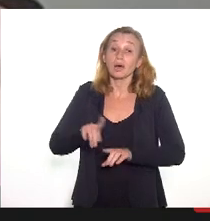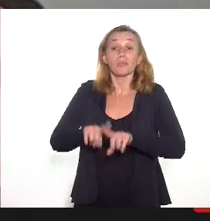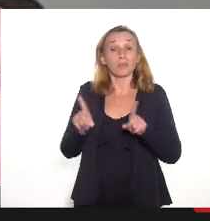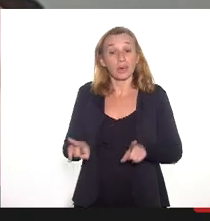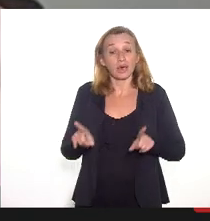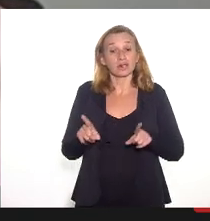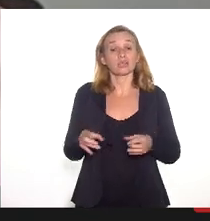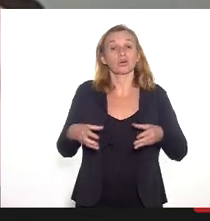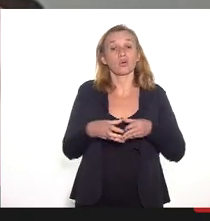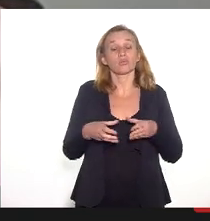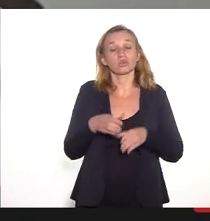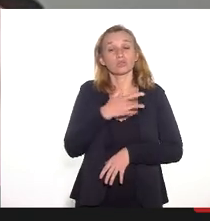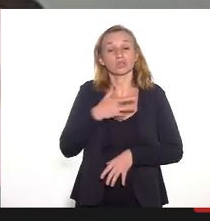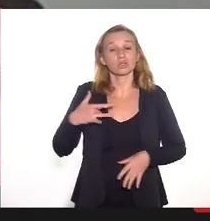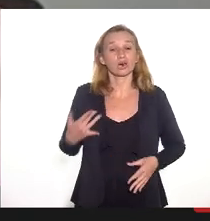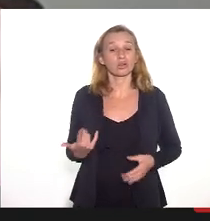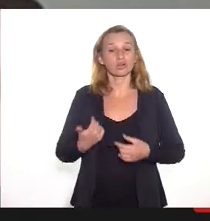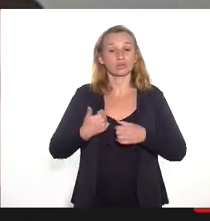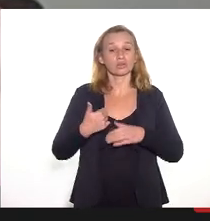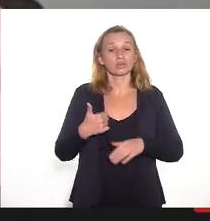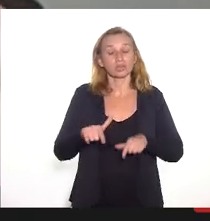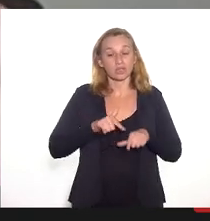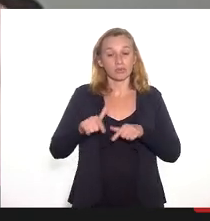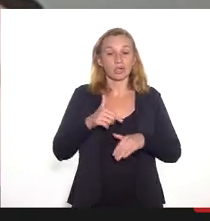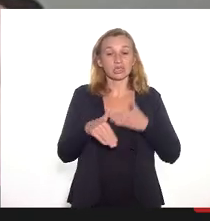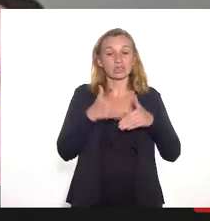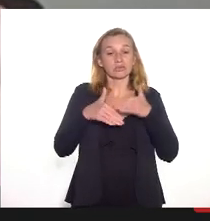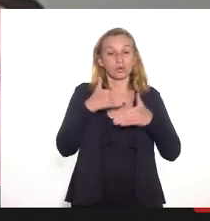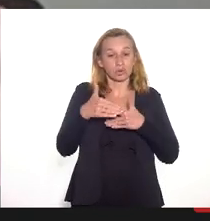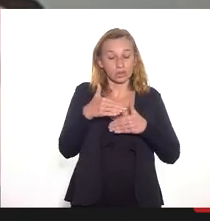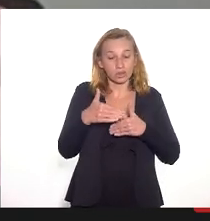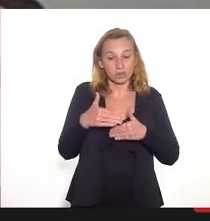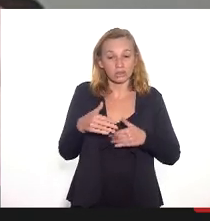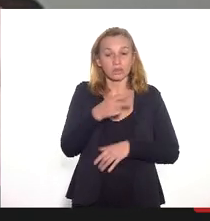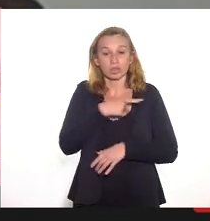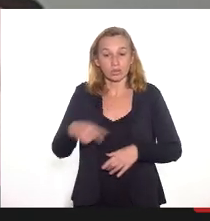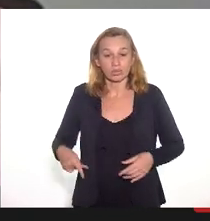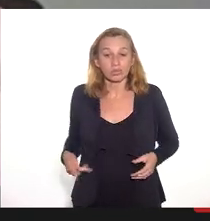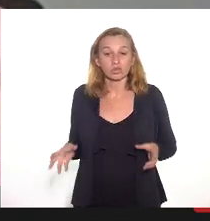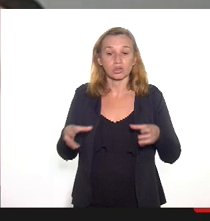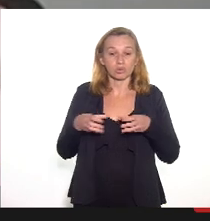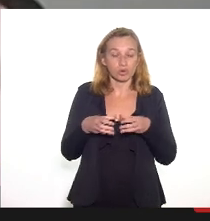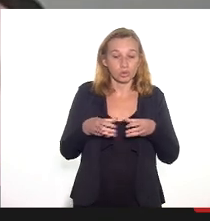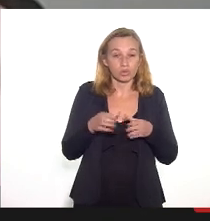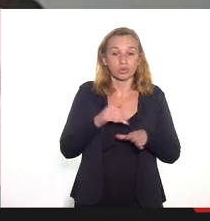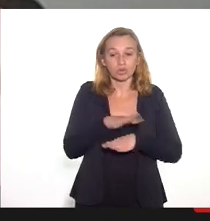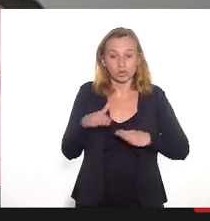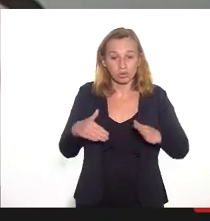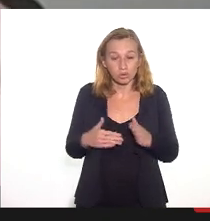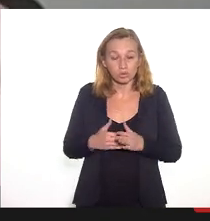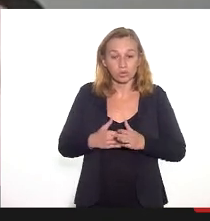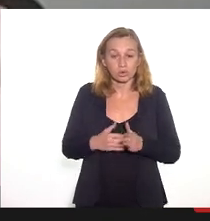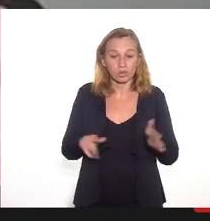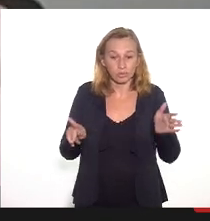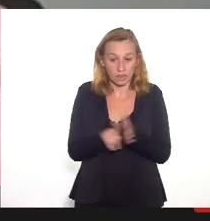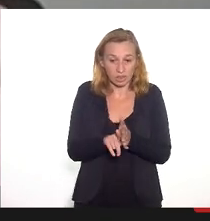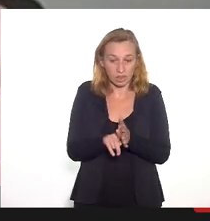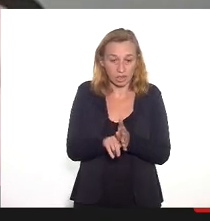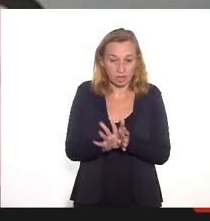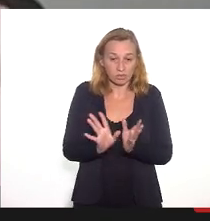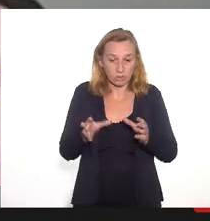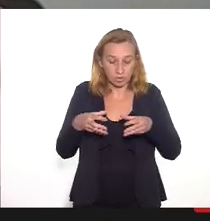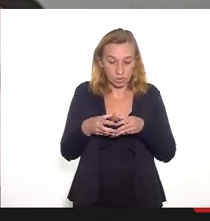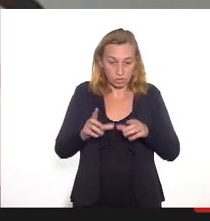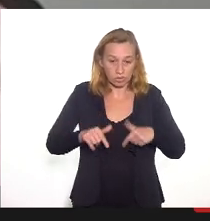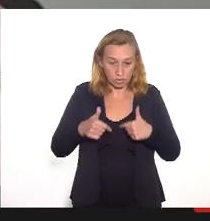através da Comissão de Saúde, trabalho que é desenvolvido pela presidente da comissão e todos os membros, nós que participamos